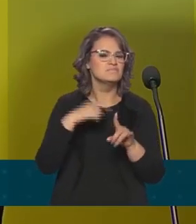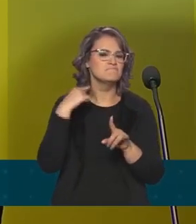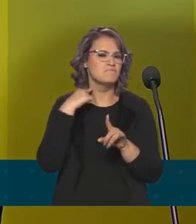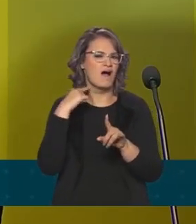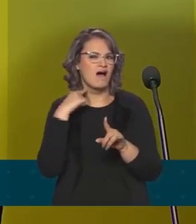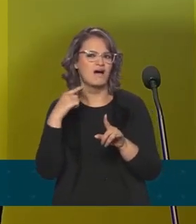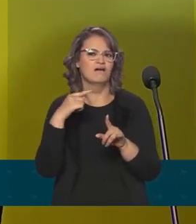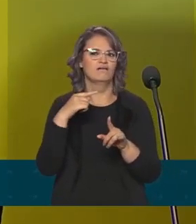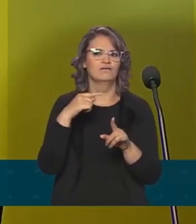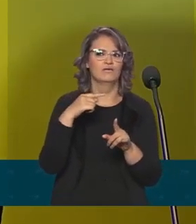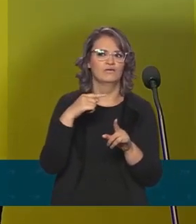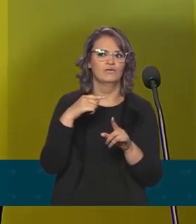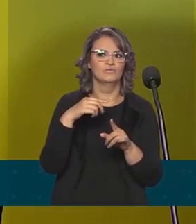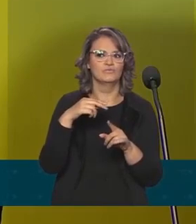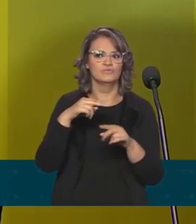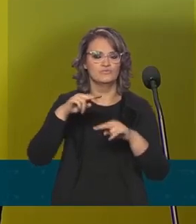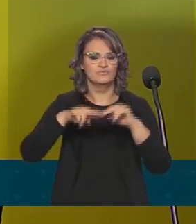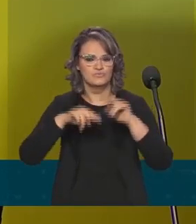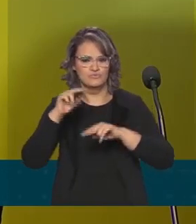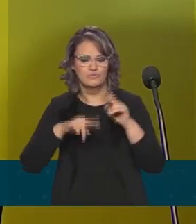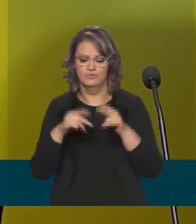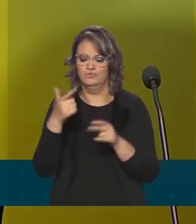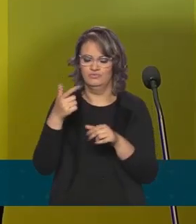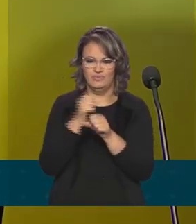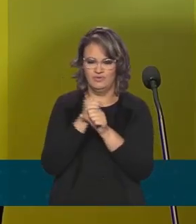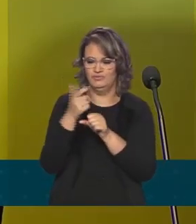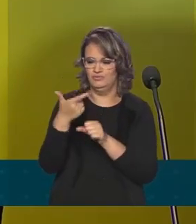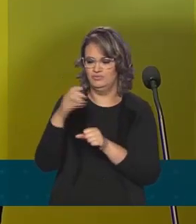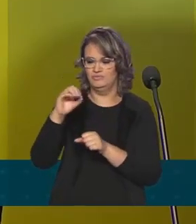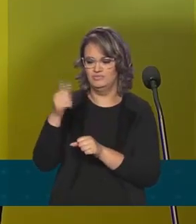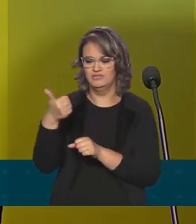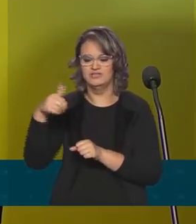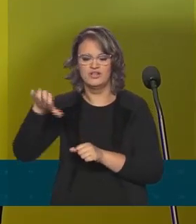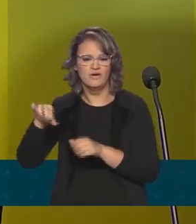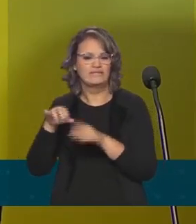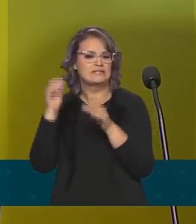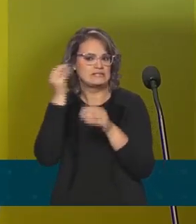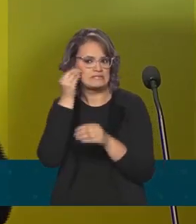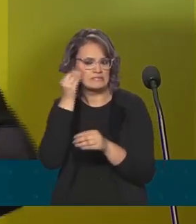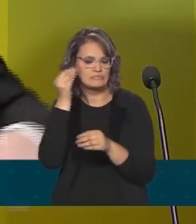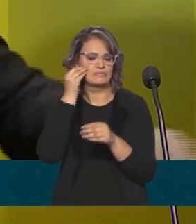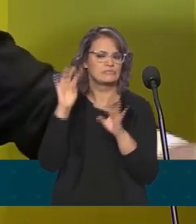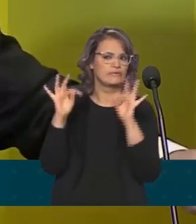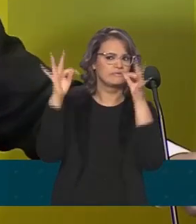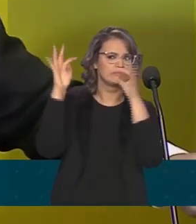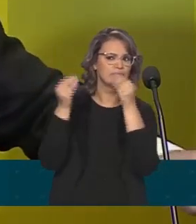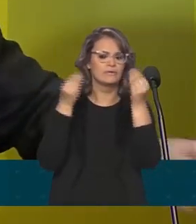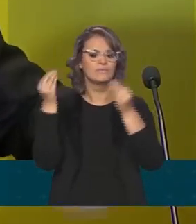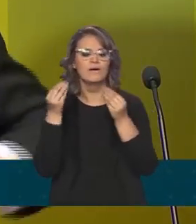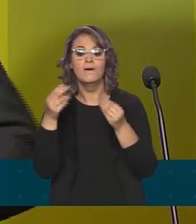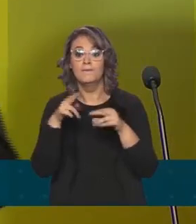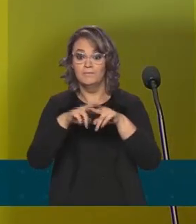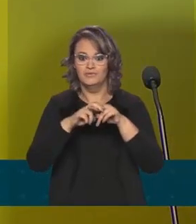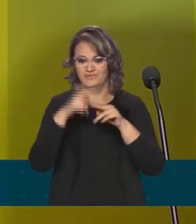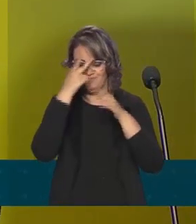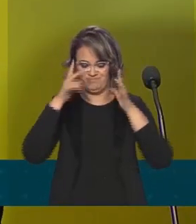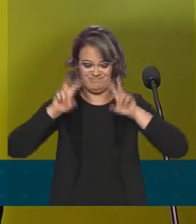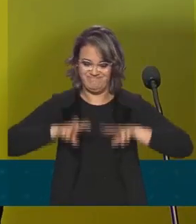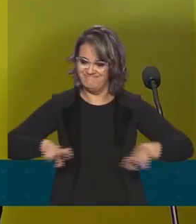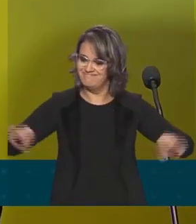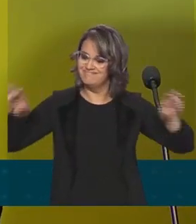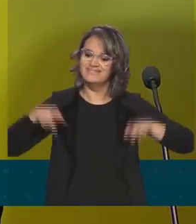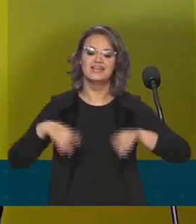a elaboração, realização de pré-testes digitais, definição da tecnologia. Por isso que eu trouxe aqui todos os nossos diretores,